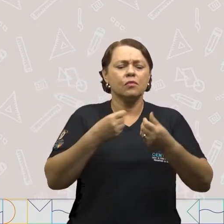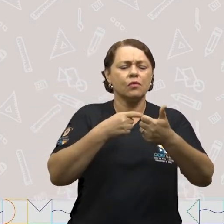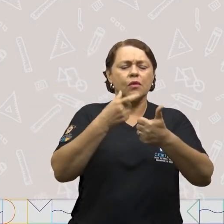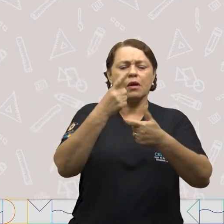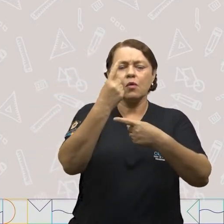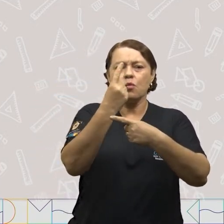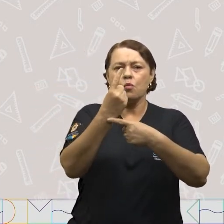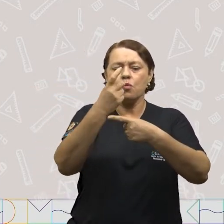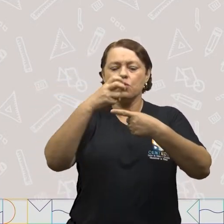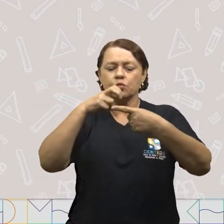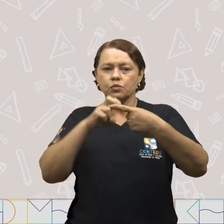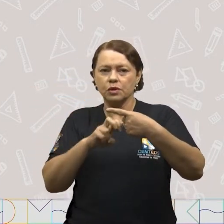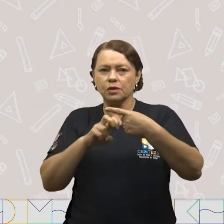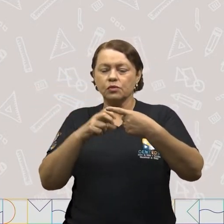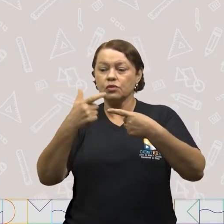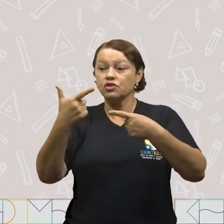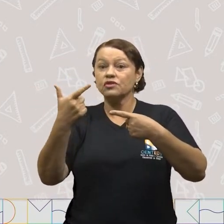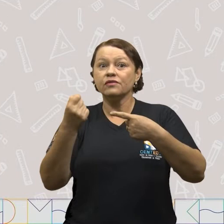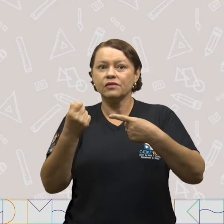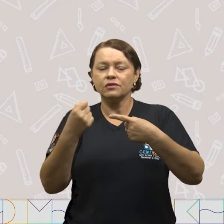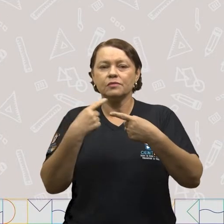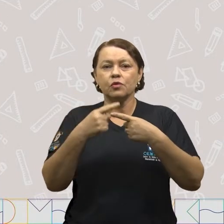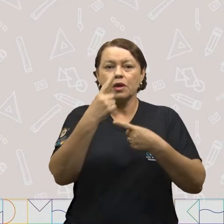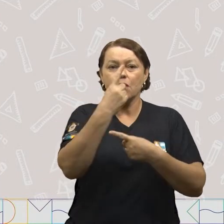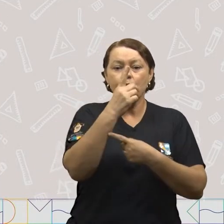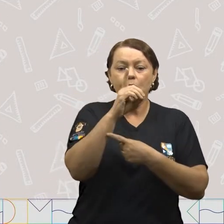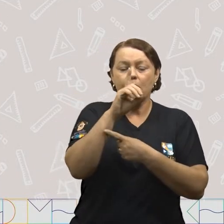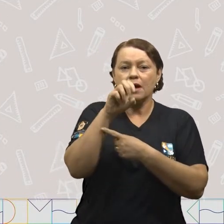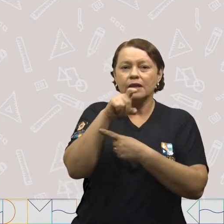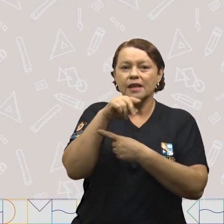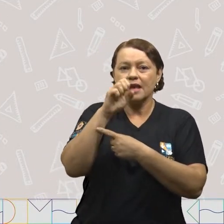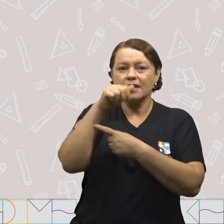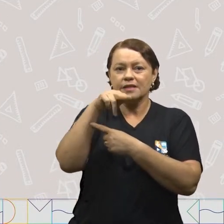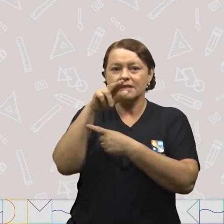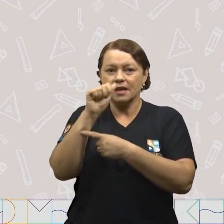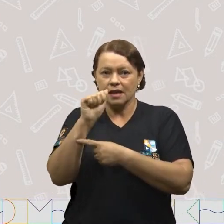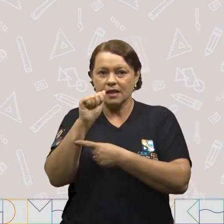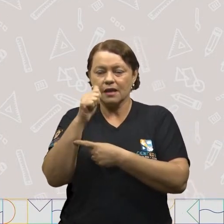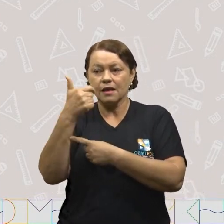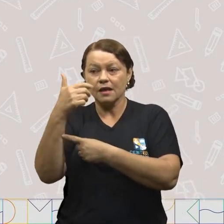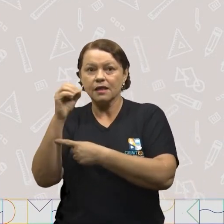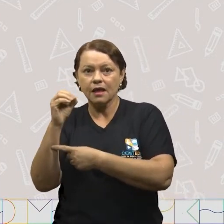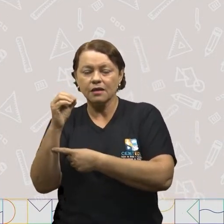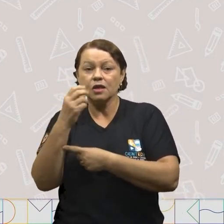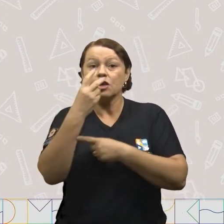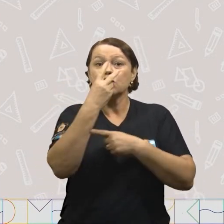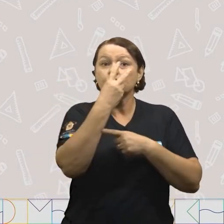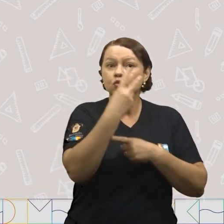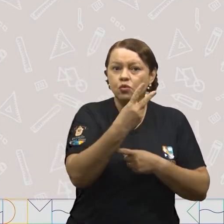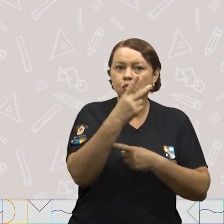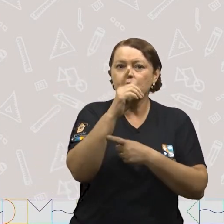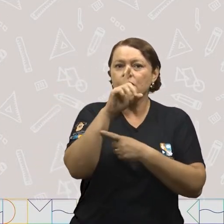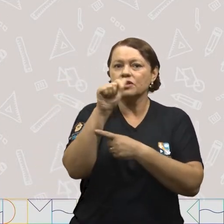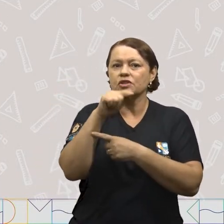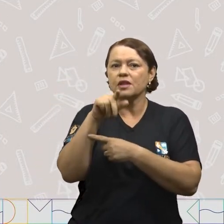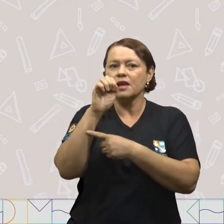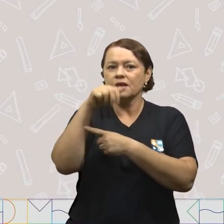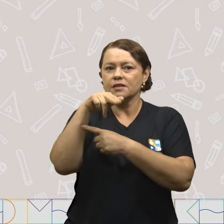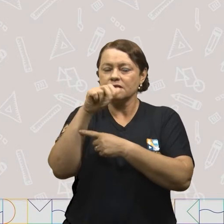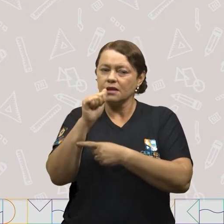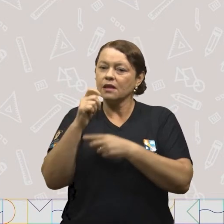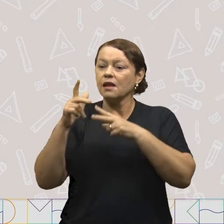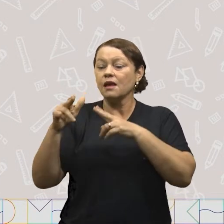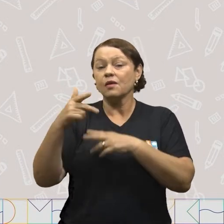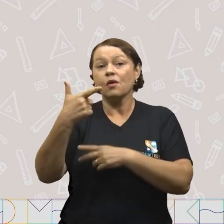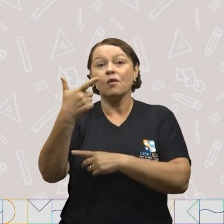dezenas. Se uma dezena equivale a dez unidades, duas dezenas é igual a